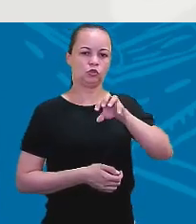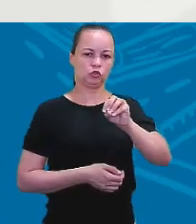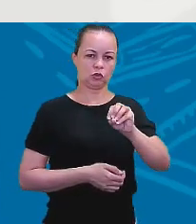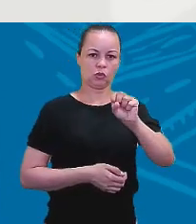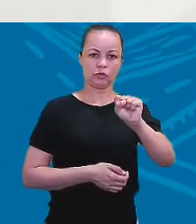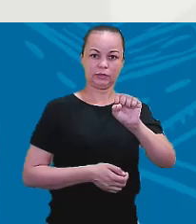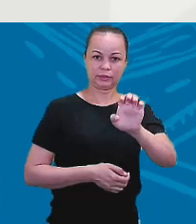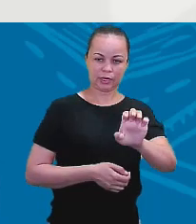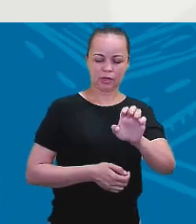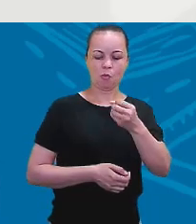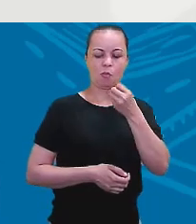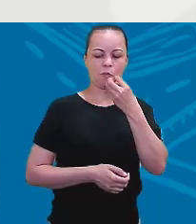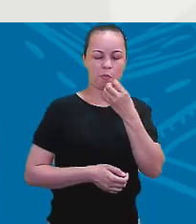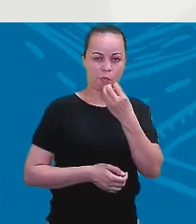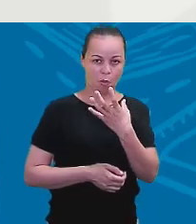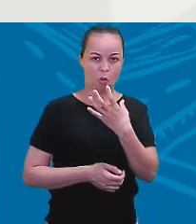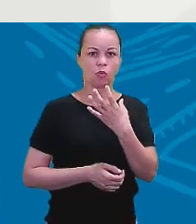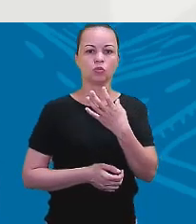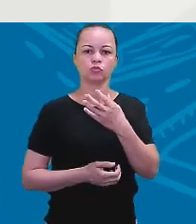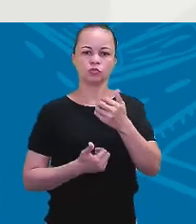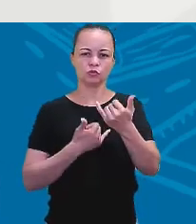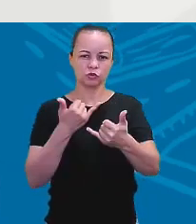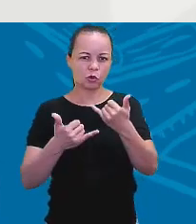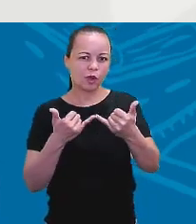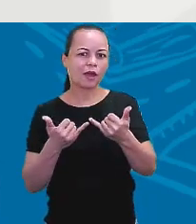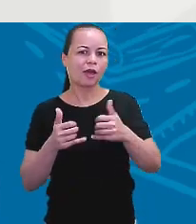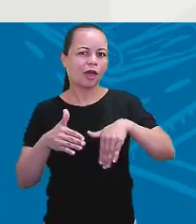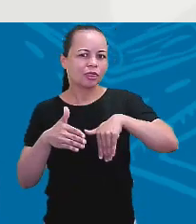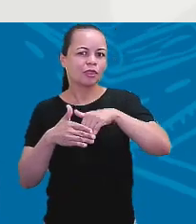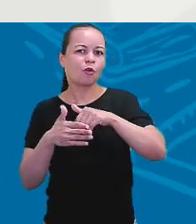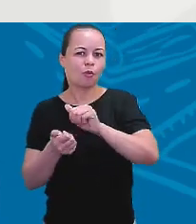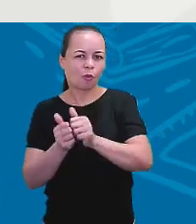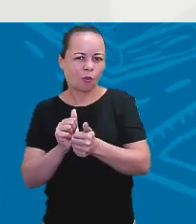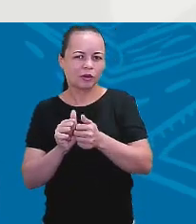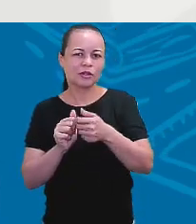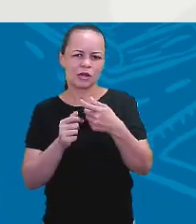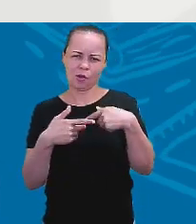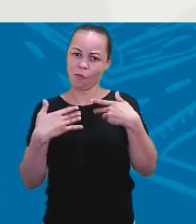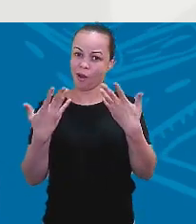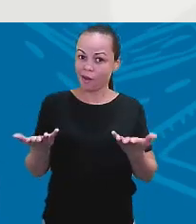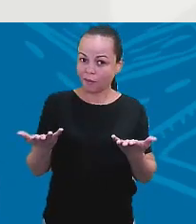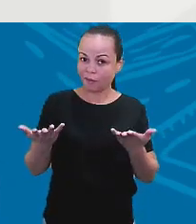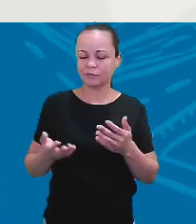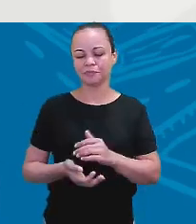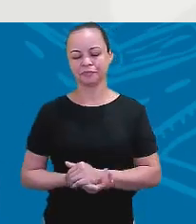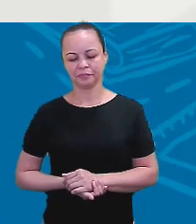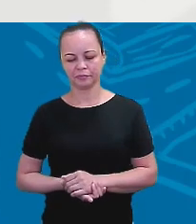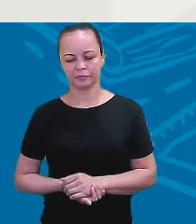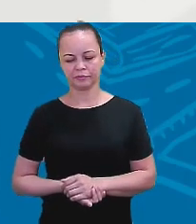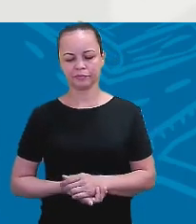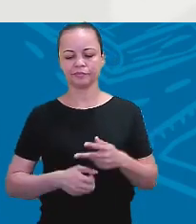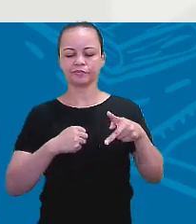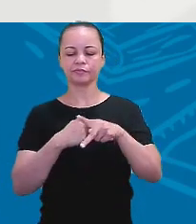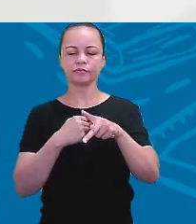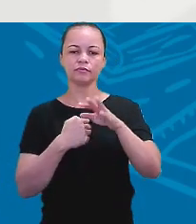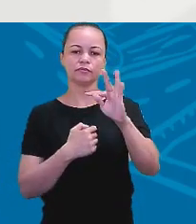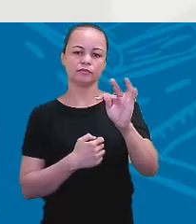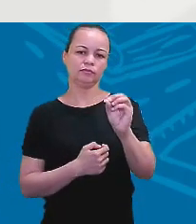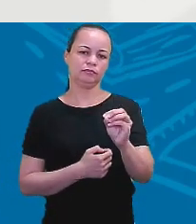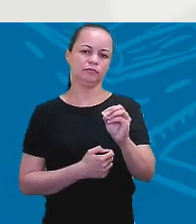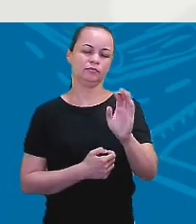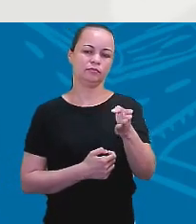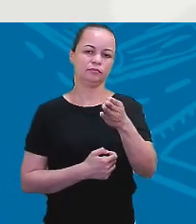é? Não vou perguntar para ele. O verbo to be pode aparecer nas cinco formas.